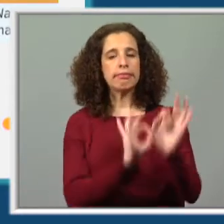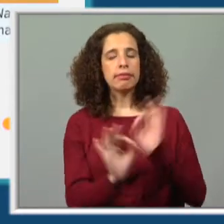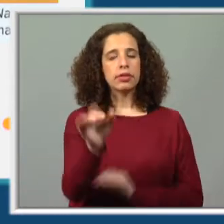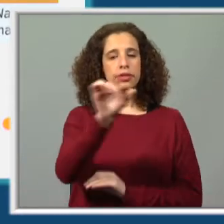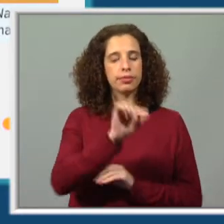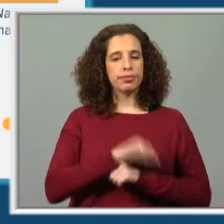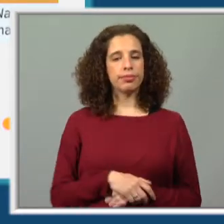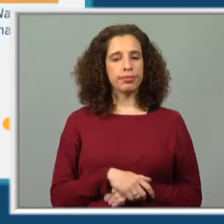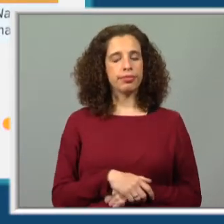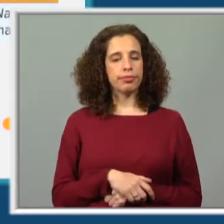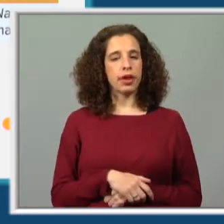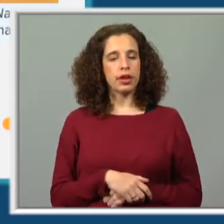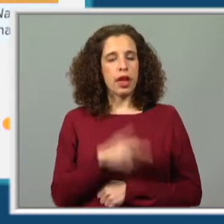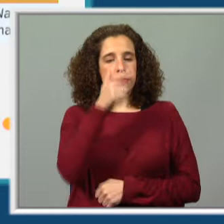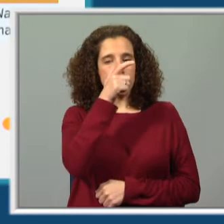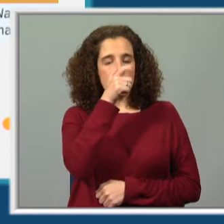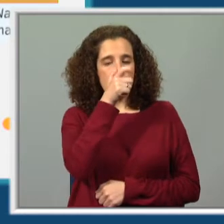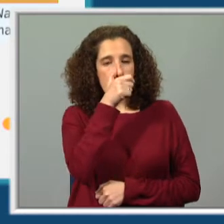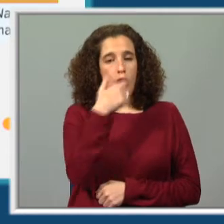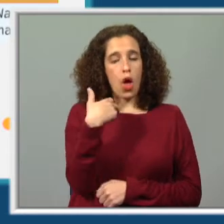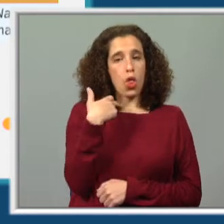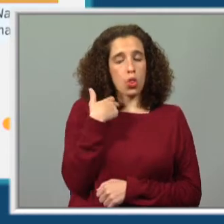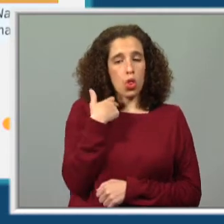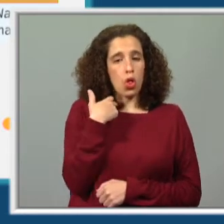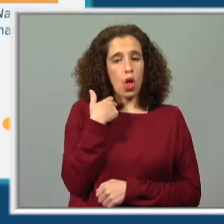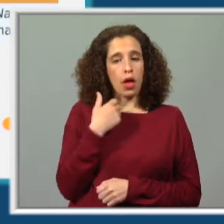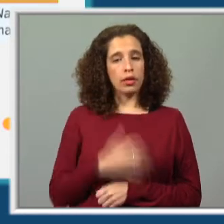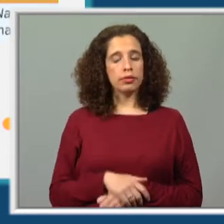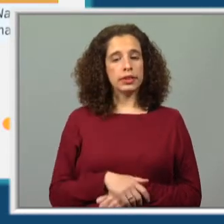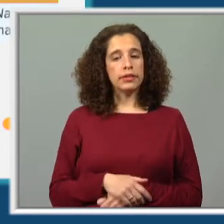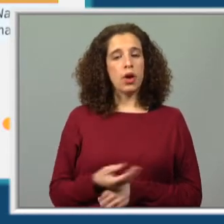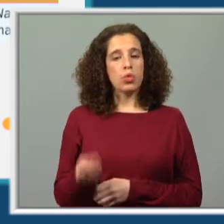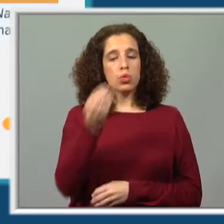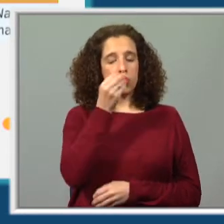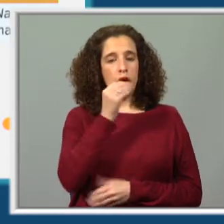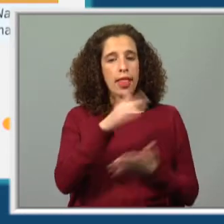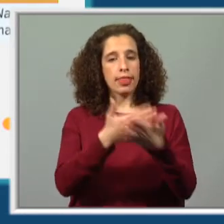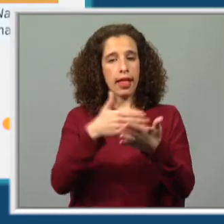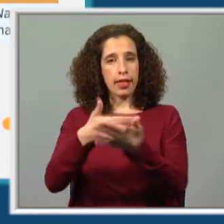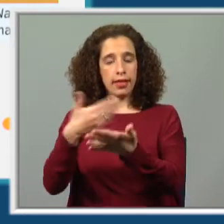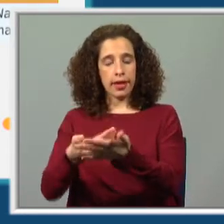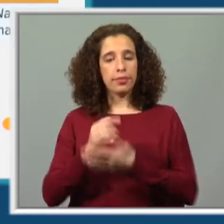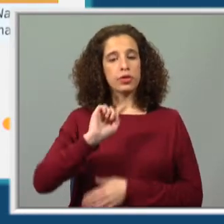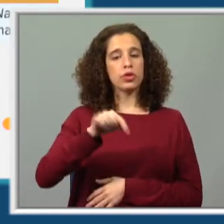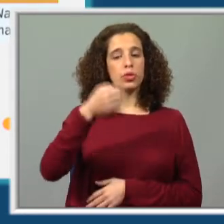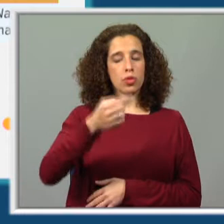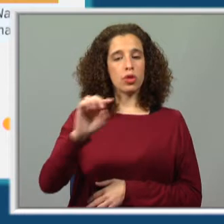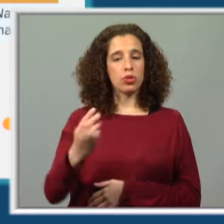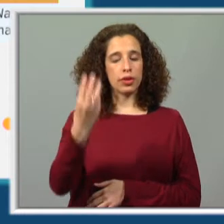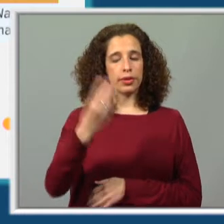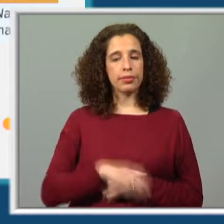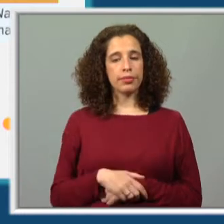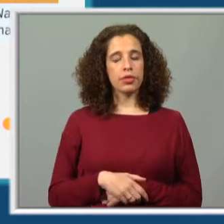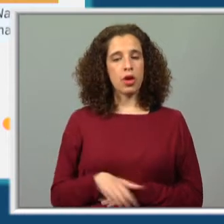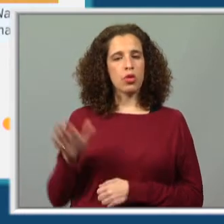das pequenas formigas que nascem e vão alimentando. Depois tínhamos o três, que são os